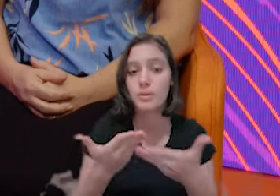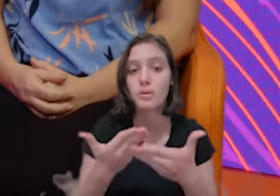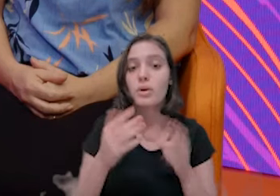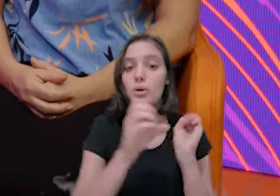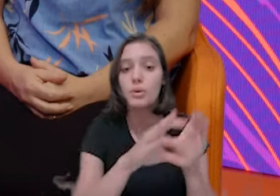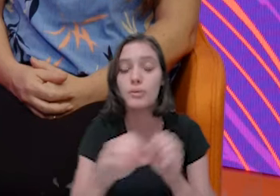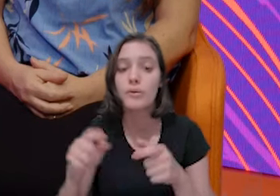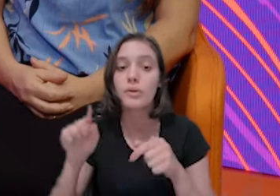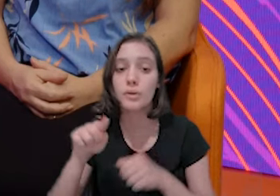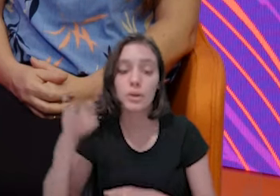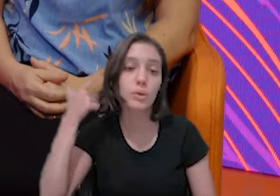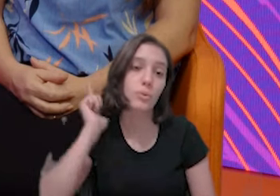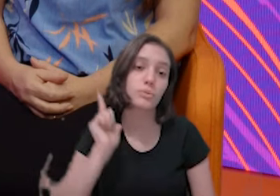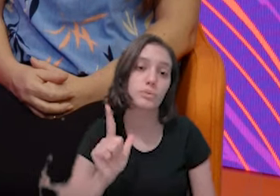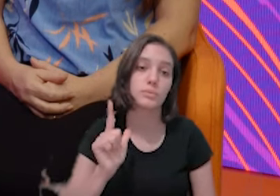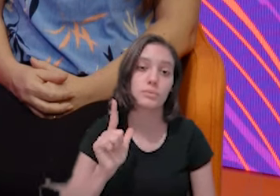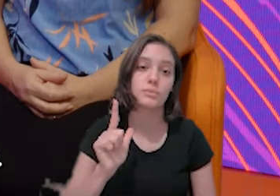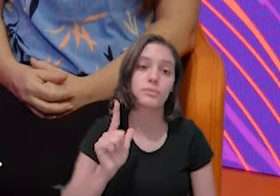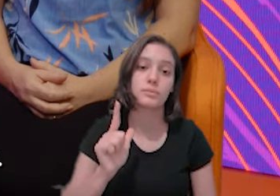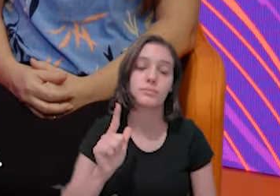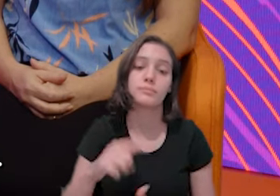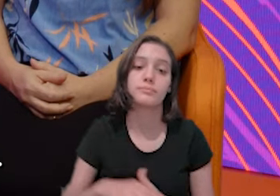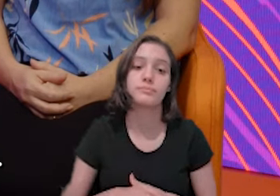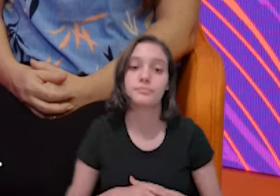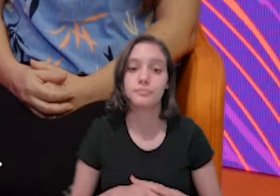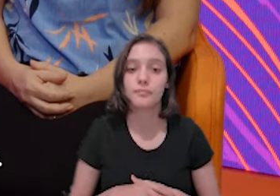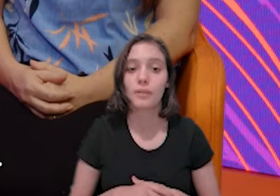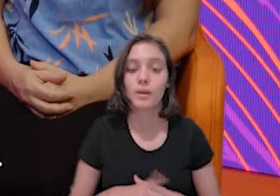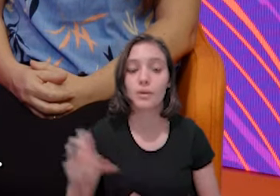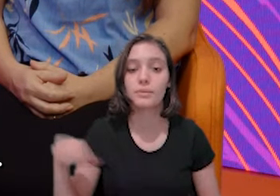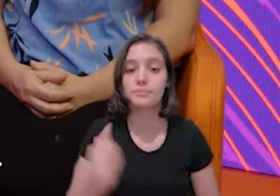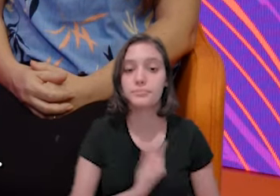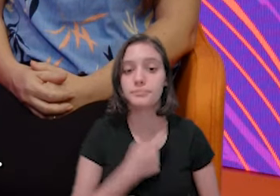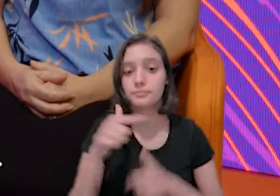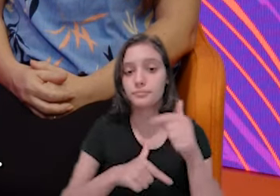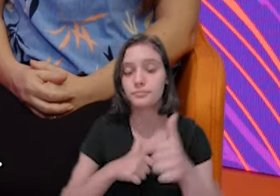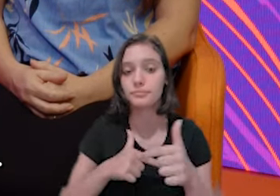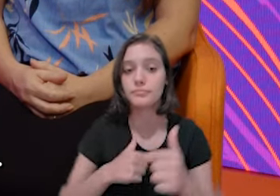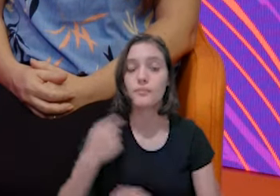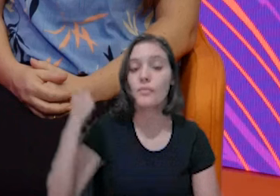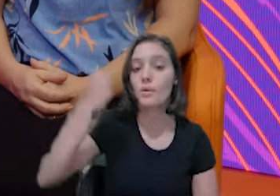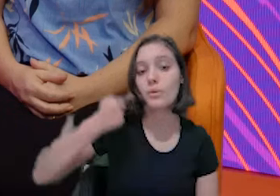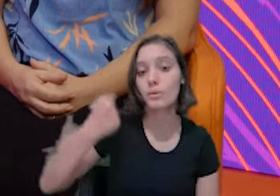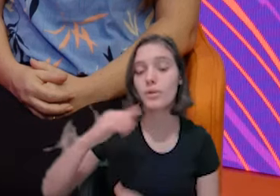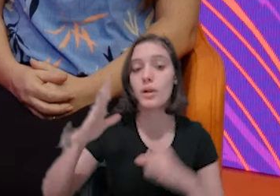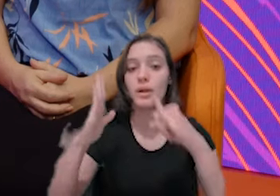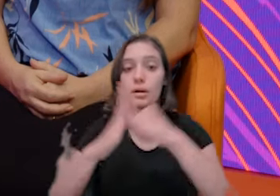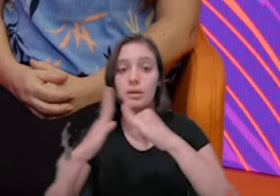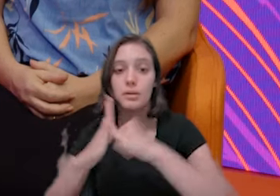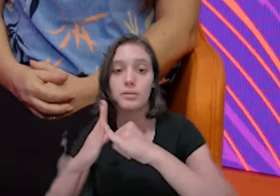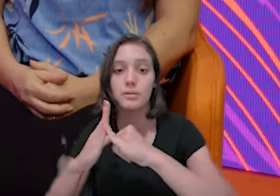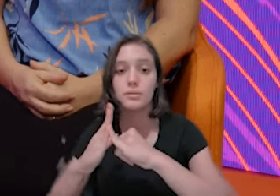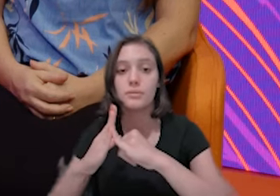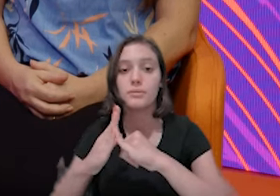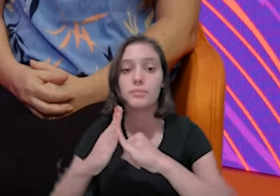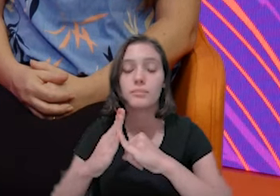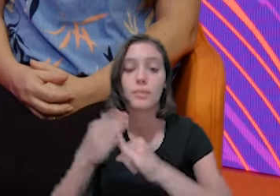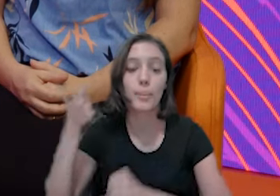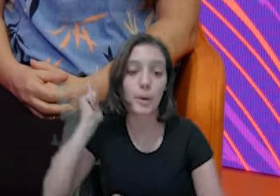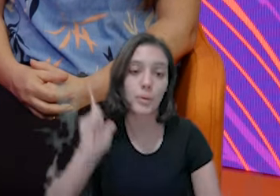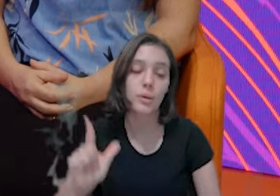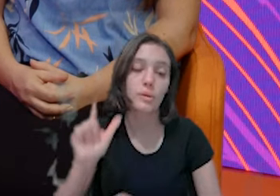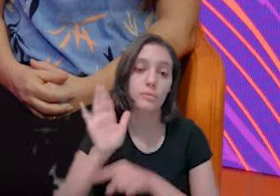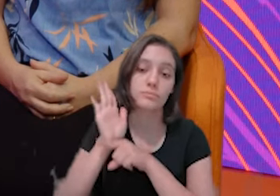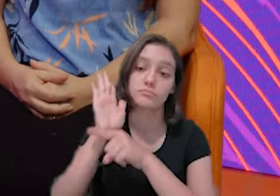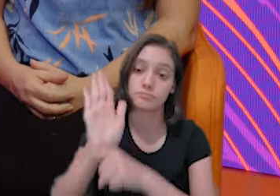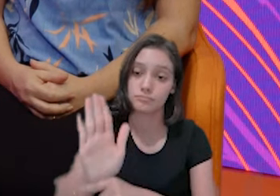trabalhando com a advogacia imobiliária. Então, tudo para conseguir brindar o suporte. Ainda tem o centro do imigrante